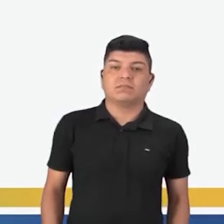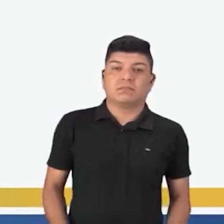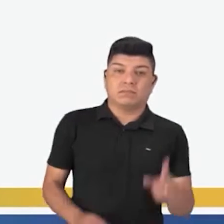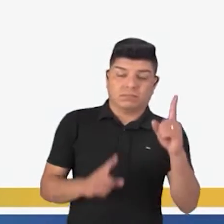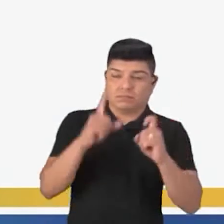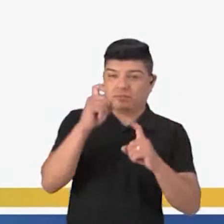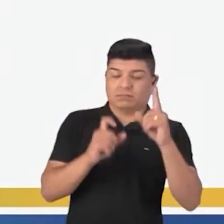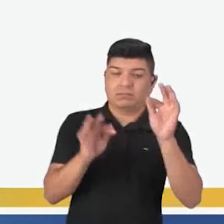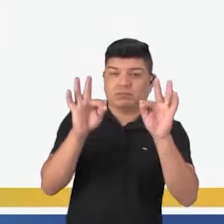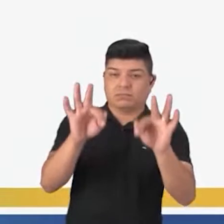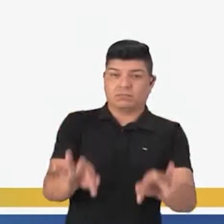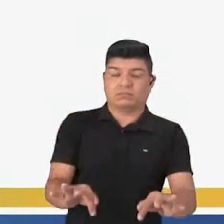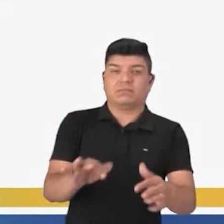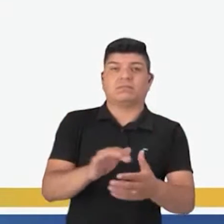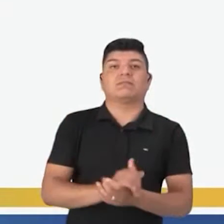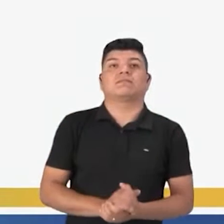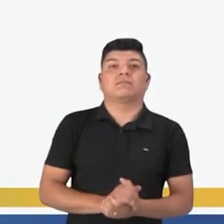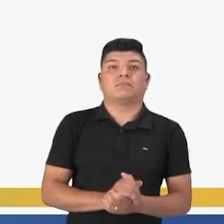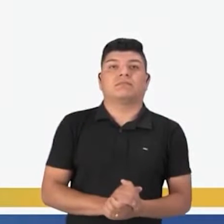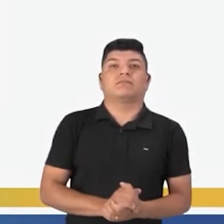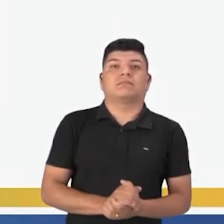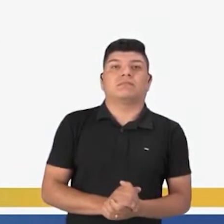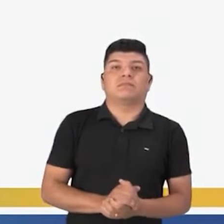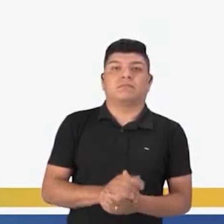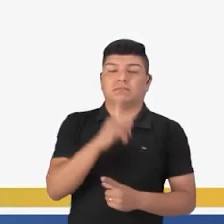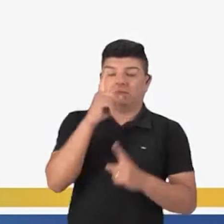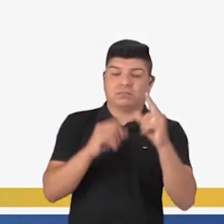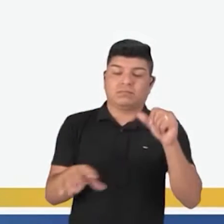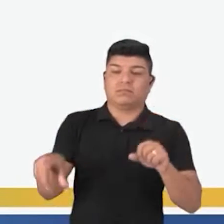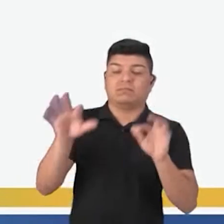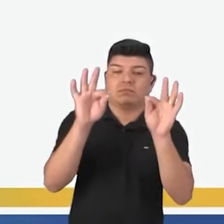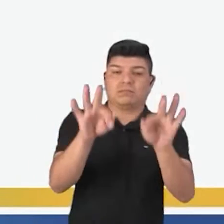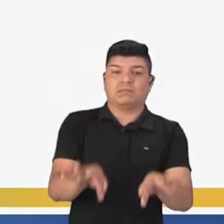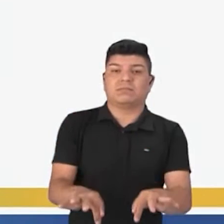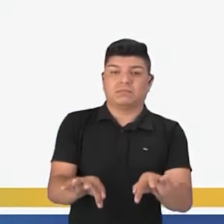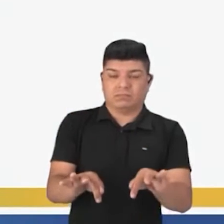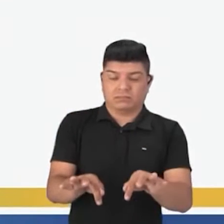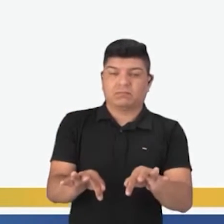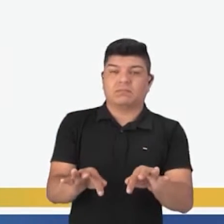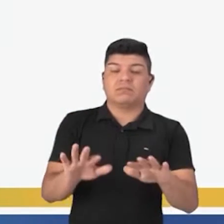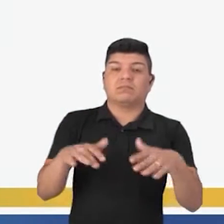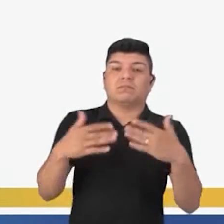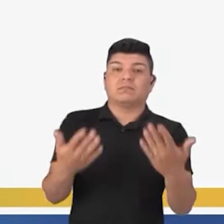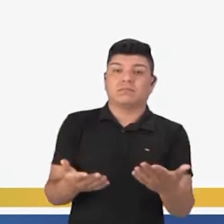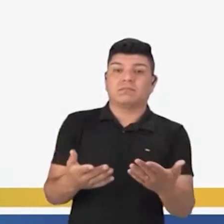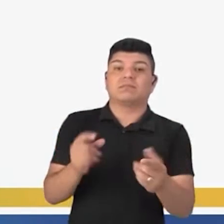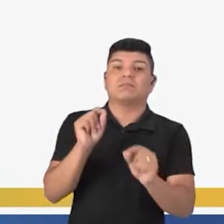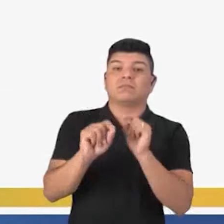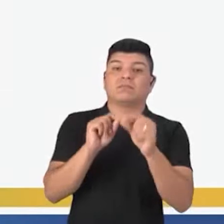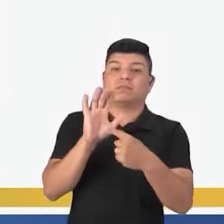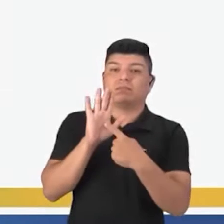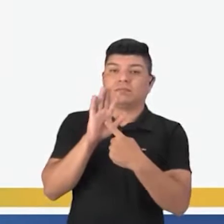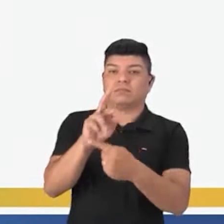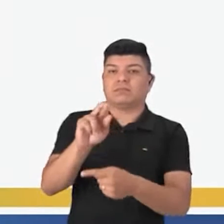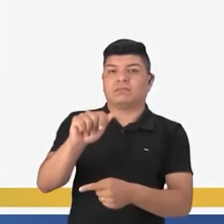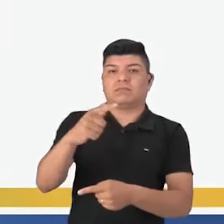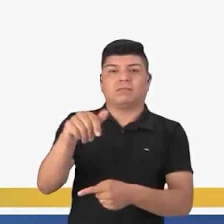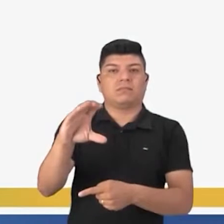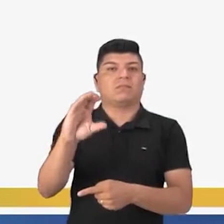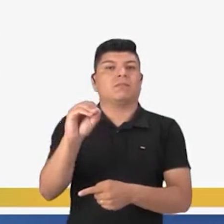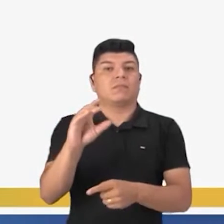Operadores de finalidade. Os operadores de finalidade são aqueles que denotam uma razão